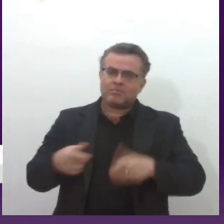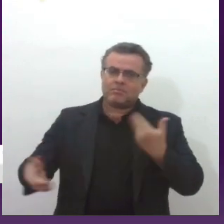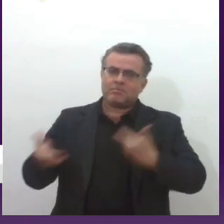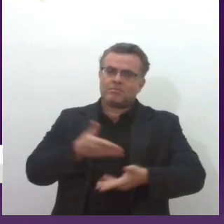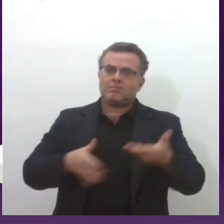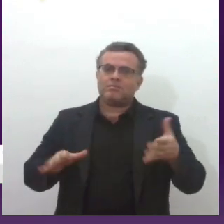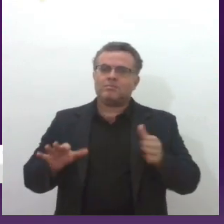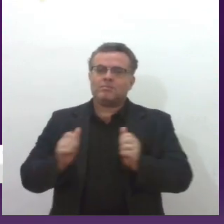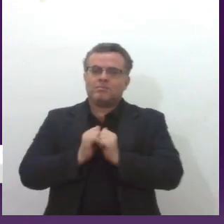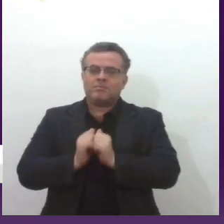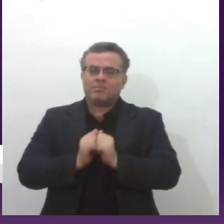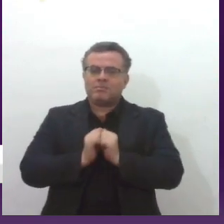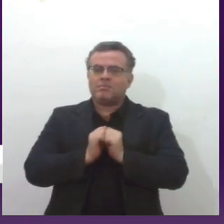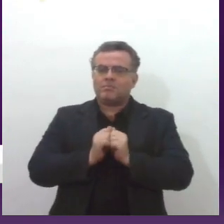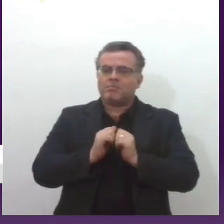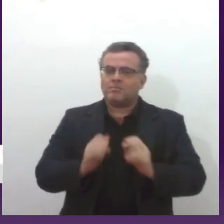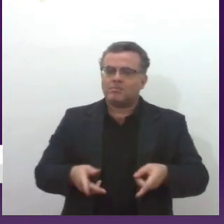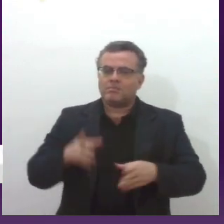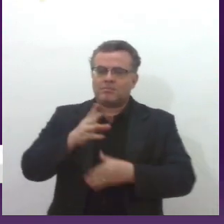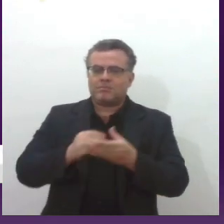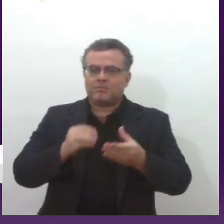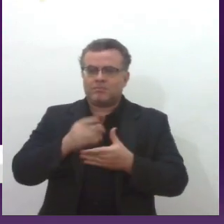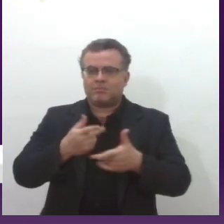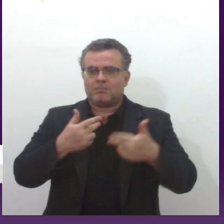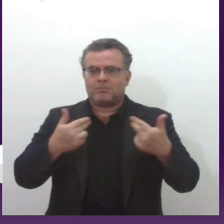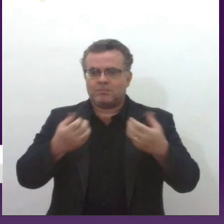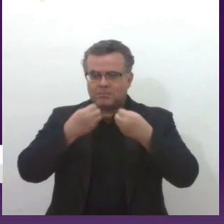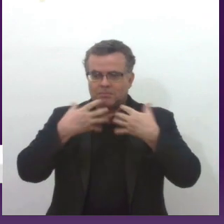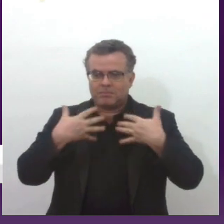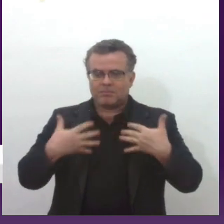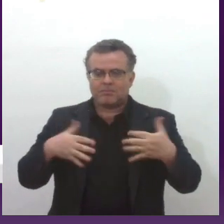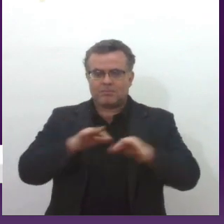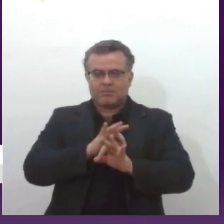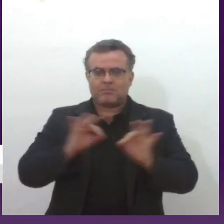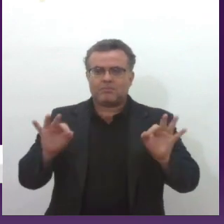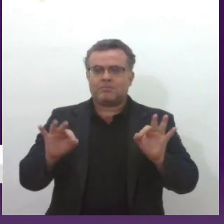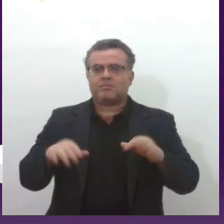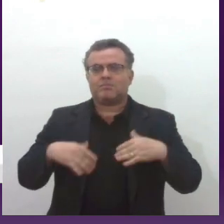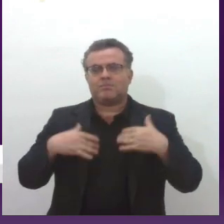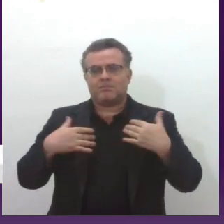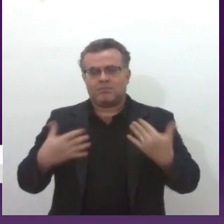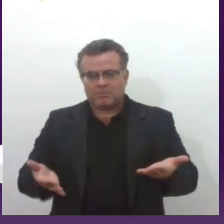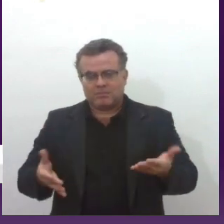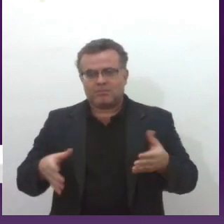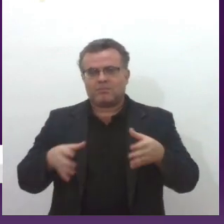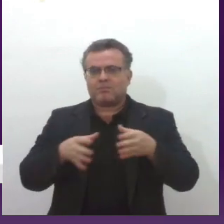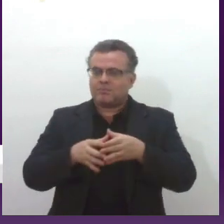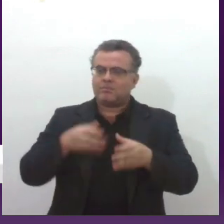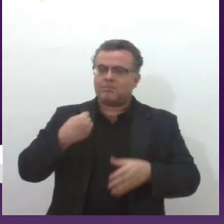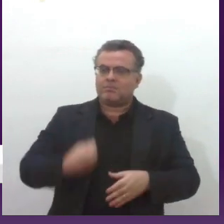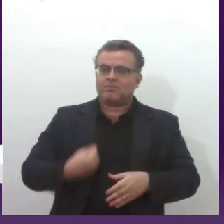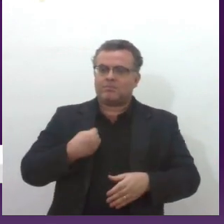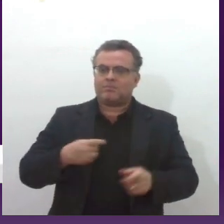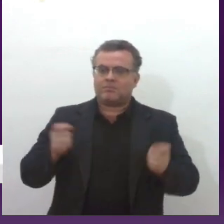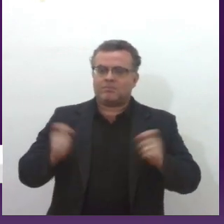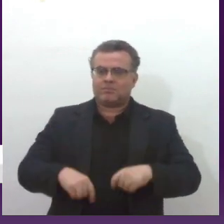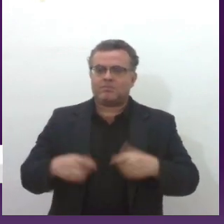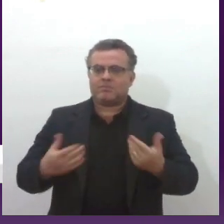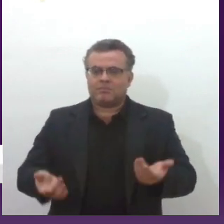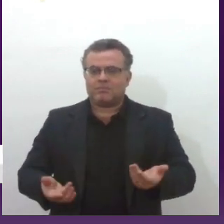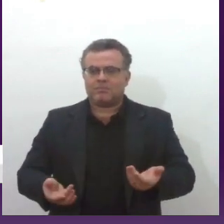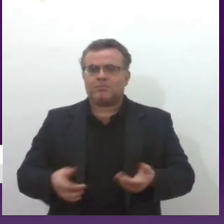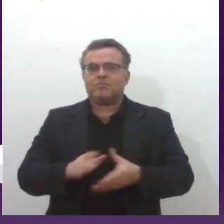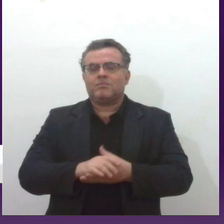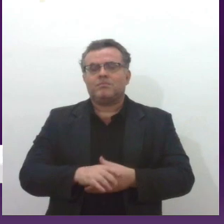se unir e começar, vamos dizer assim, a copiar os bons louros, as coisas realmente boas, que é o que acaba a gente se juntando. E eu vou fazer questão